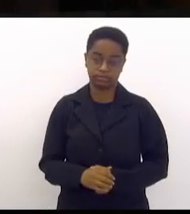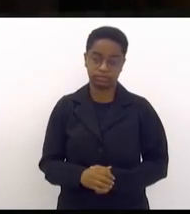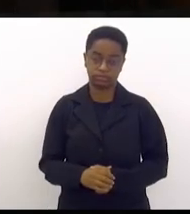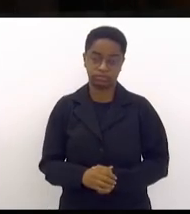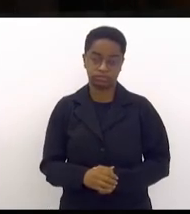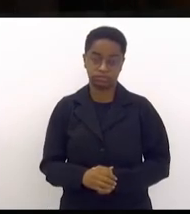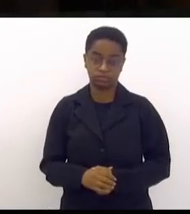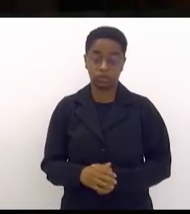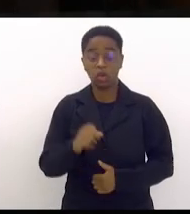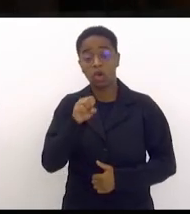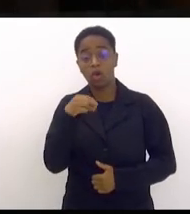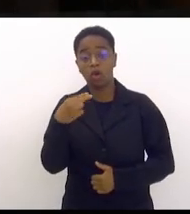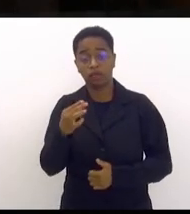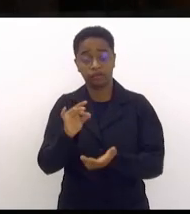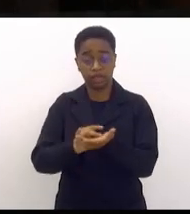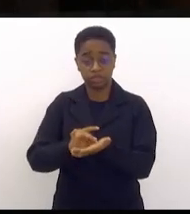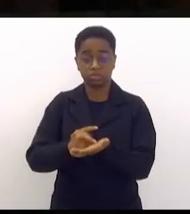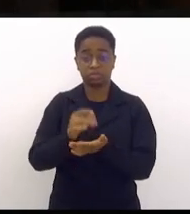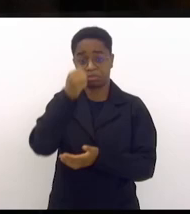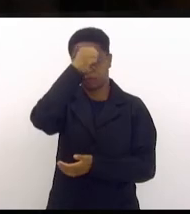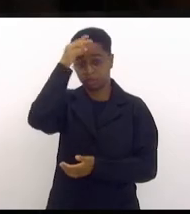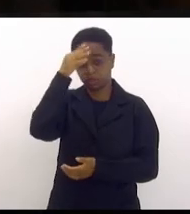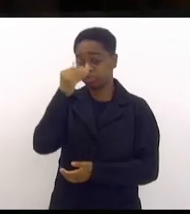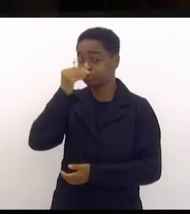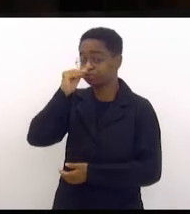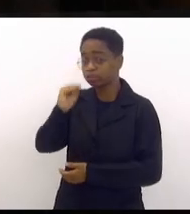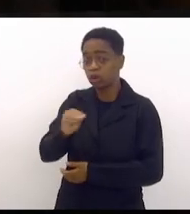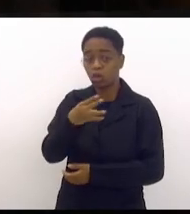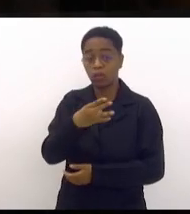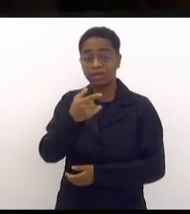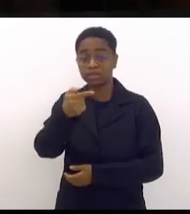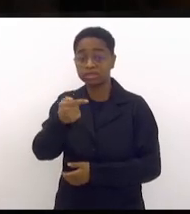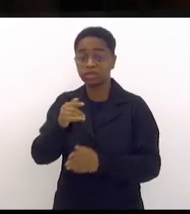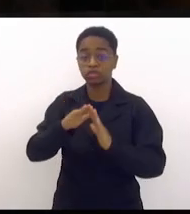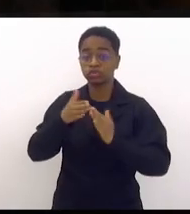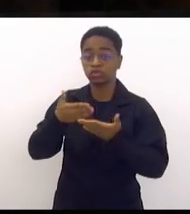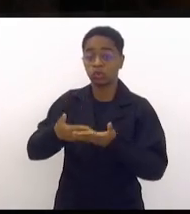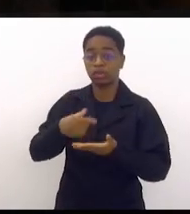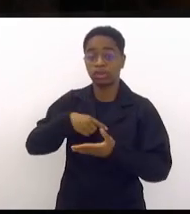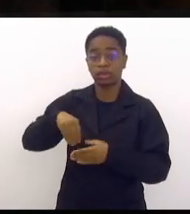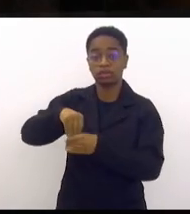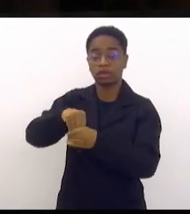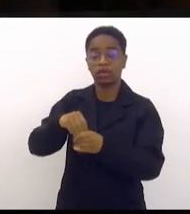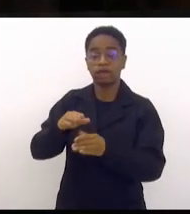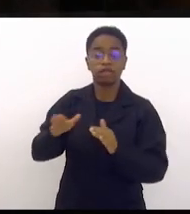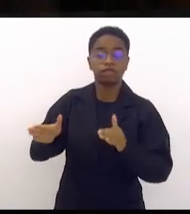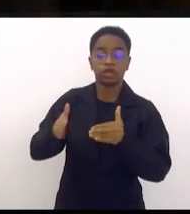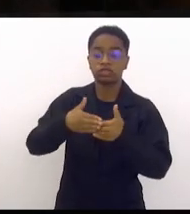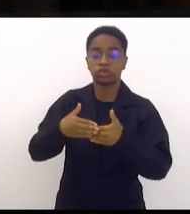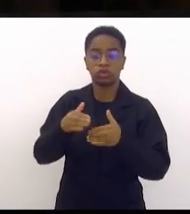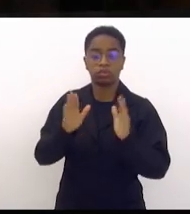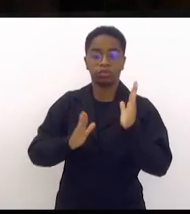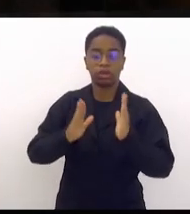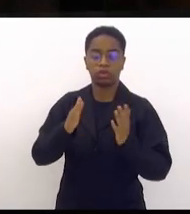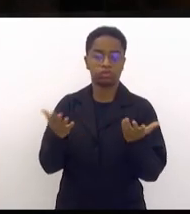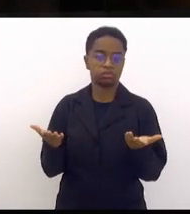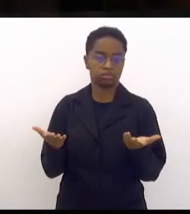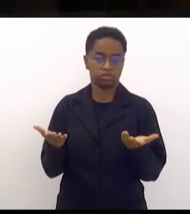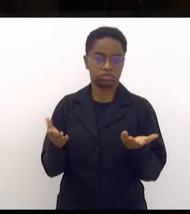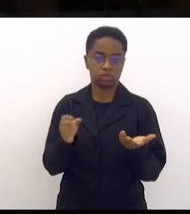Ou a Prefeitura vai fechar os olhos para as 47 unidades de educação que foram fechadas nesse período. Ou não